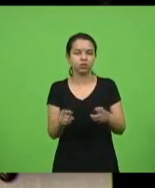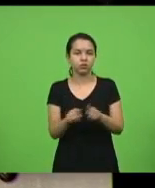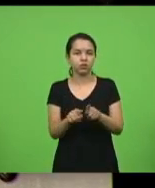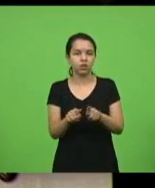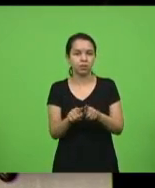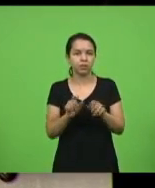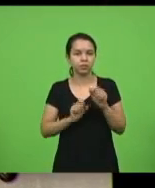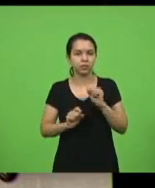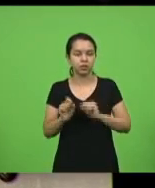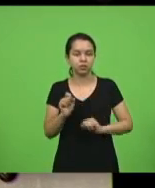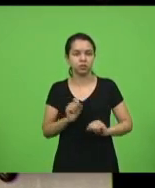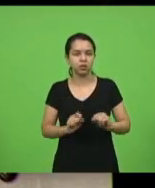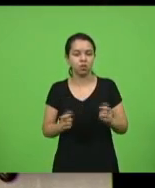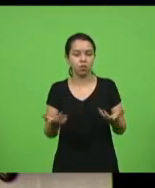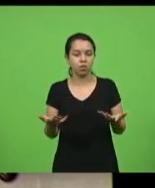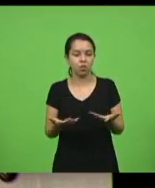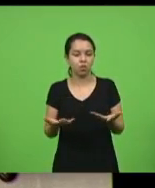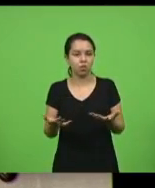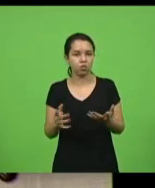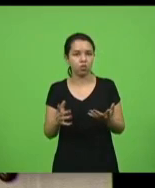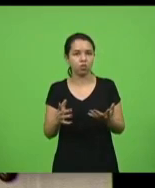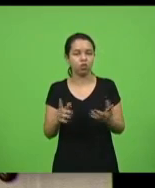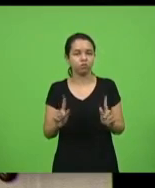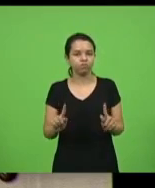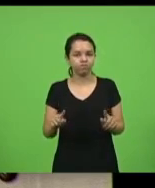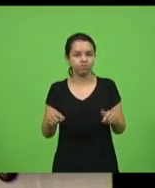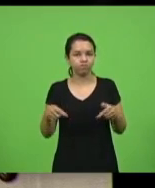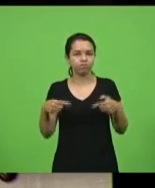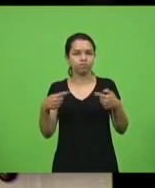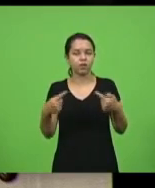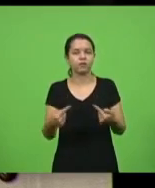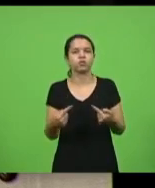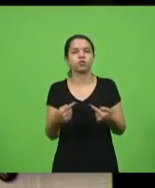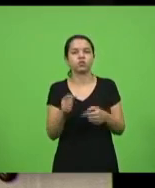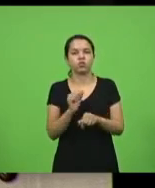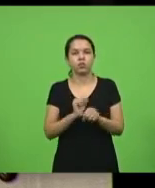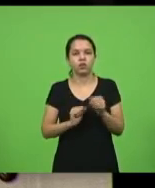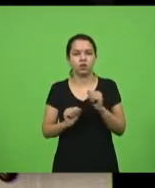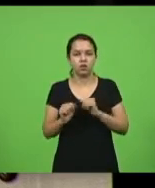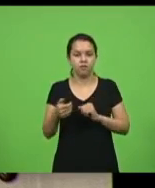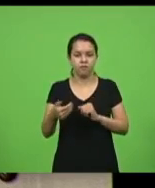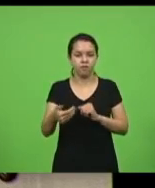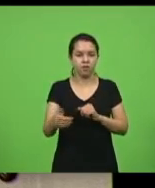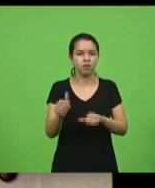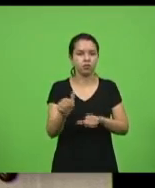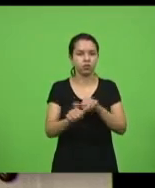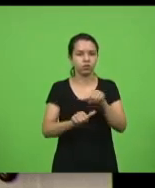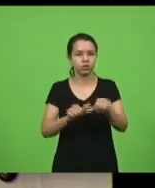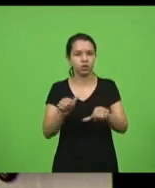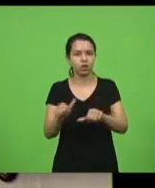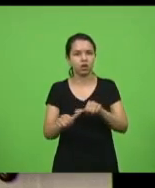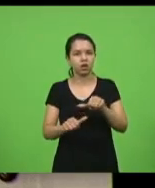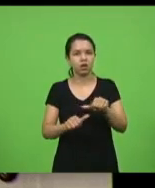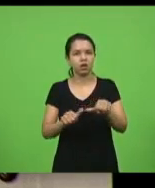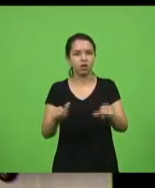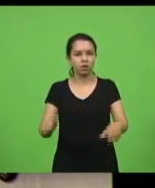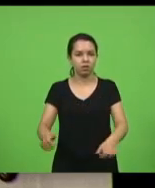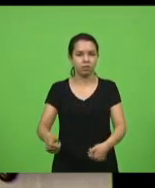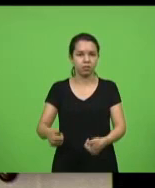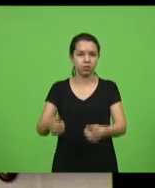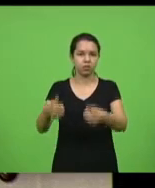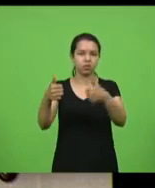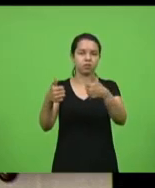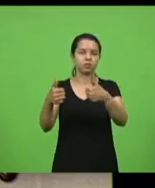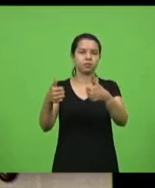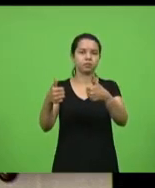povo hoje é a esperança, deputado Silvio. Esperança que isso vai mudar, que isso vai melhorar. A dificuldade que a gente está